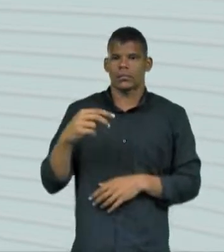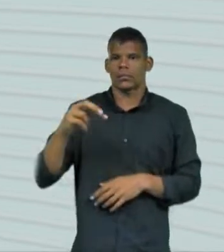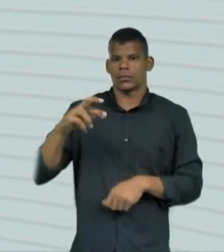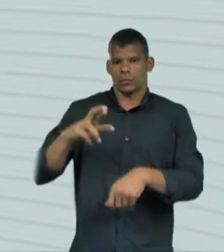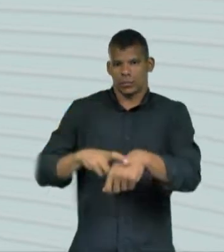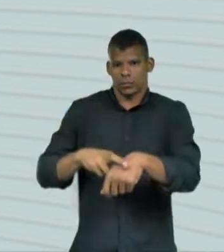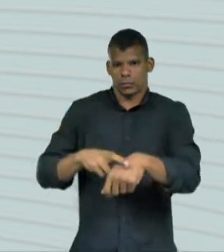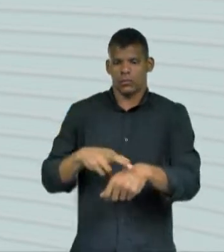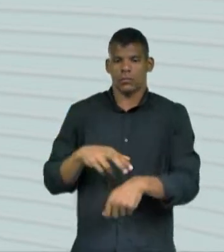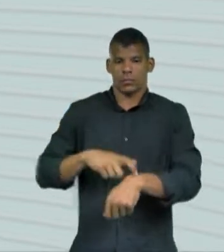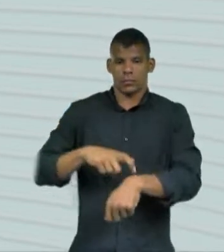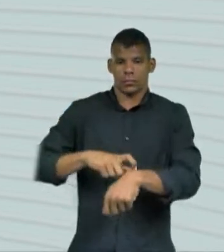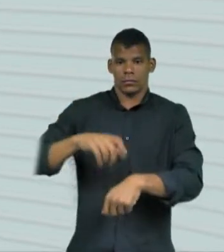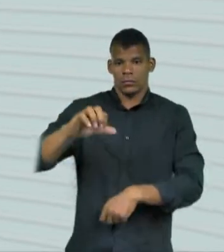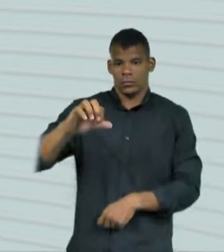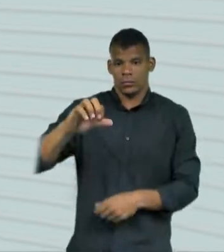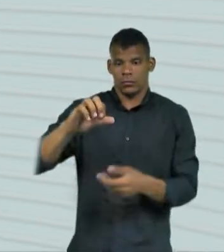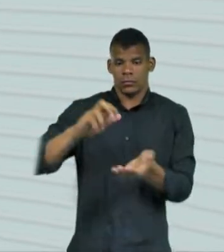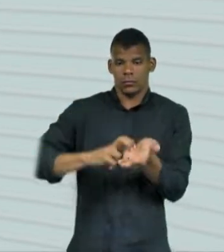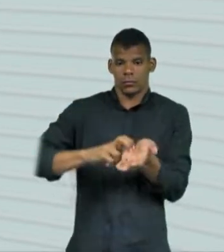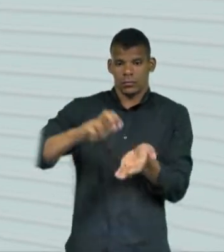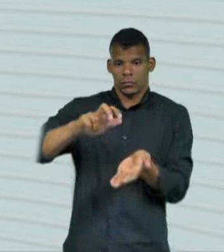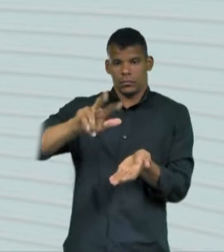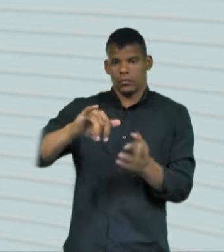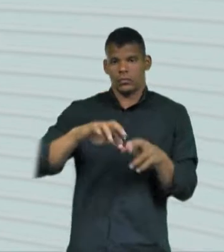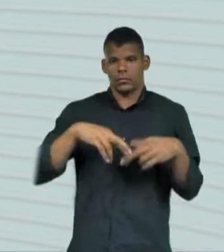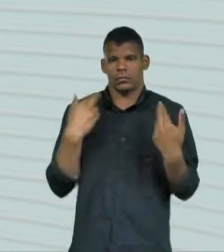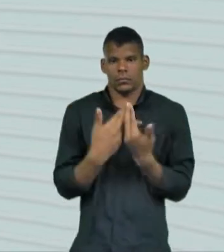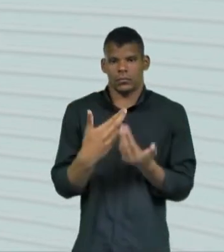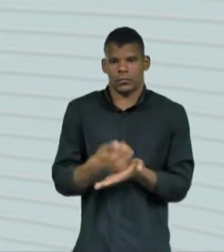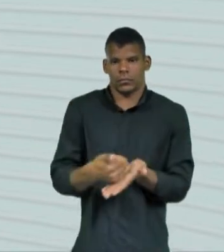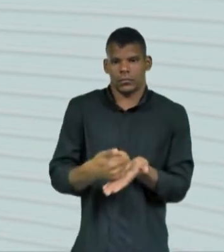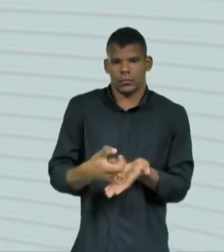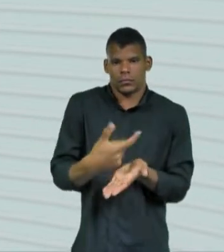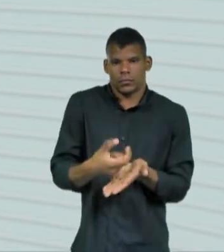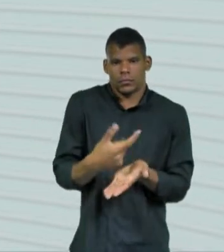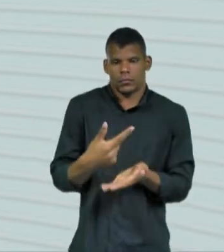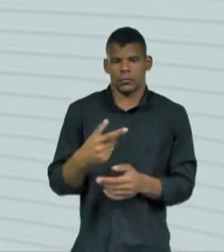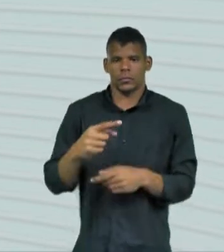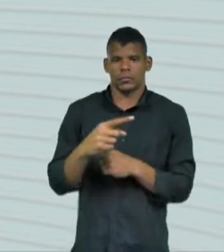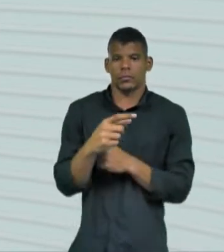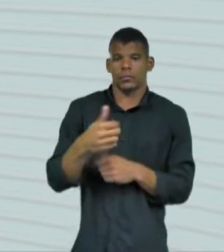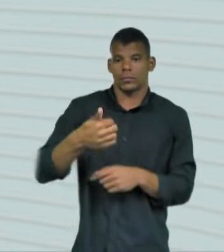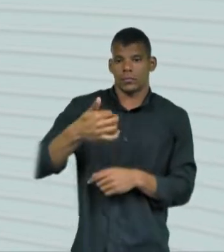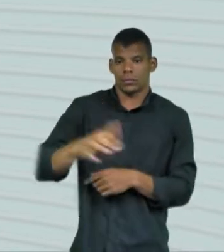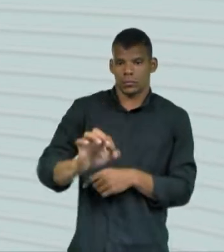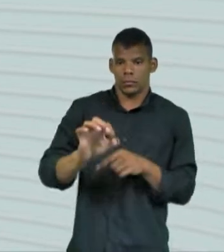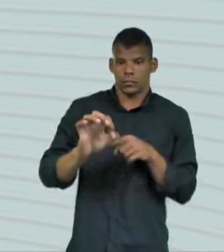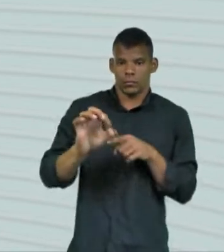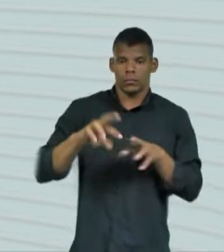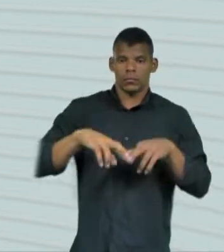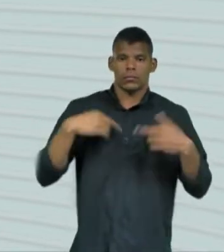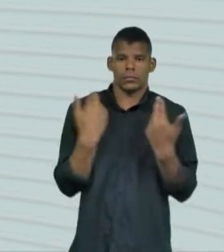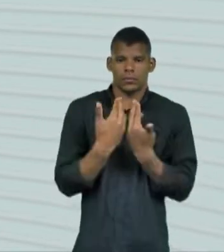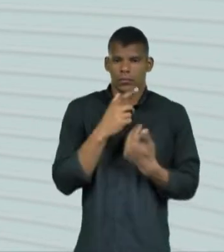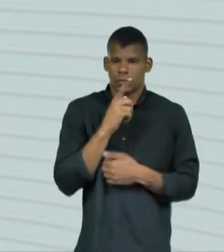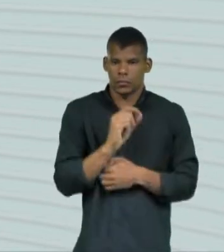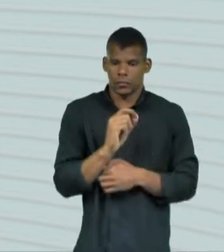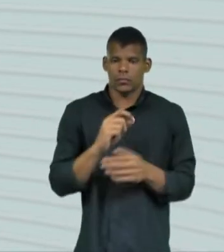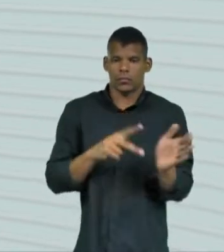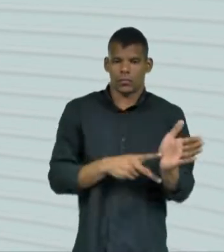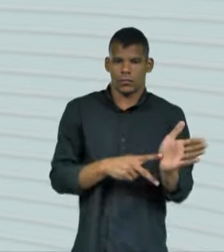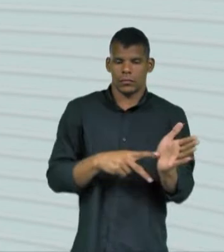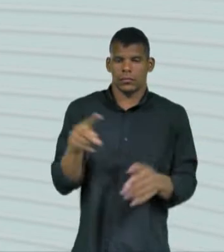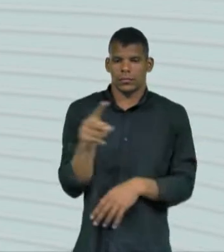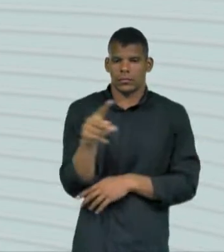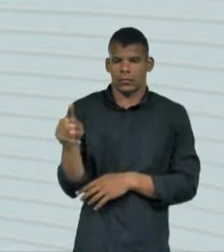às nove horas com o Conselho Regional de Farmácia no Comitê Central. Às dez, se reúne com o Sindicato dos Professores da